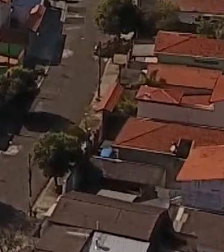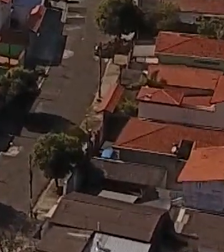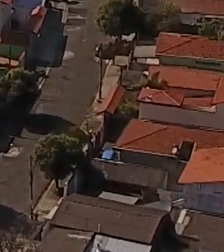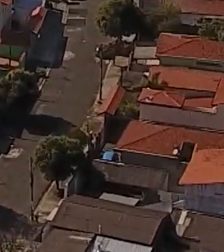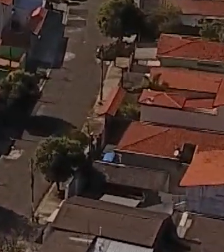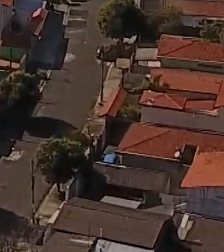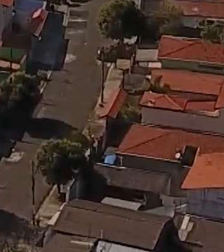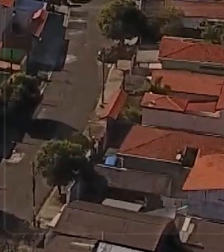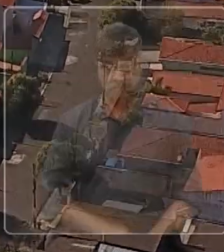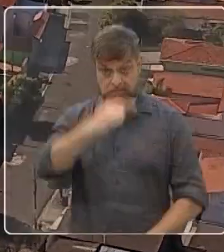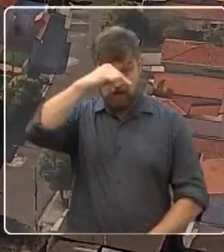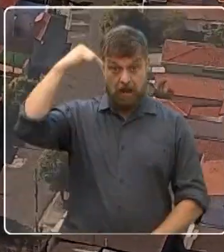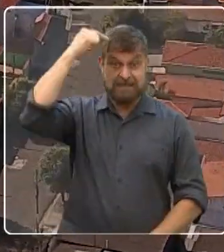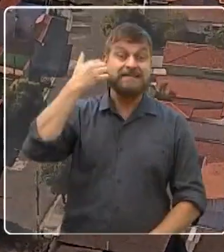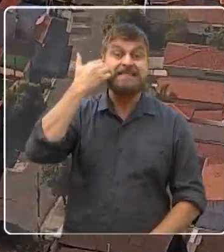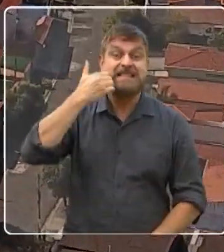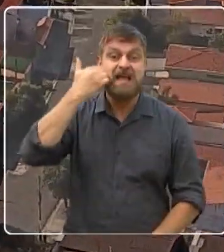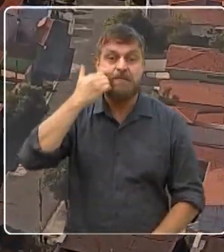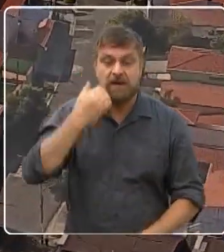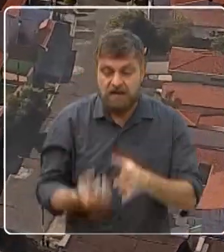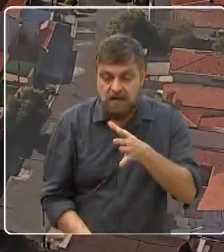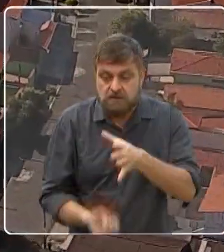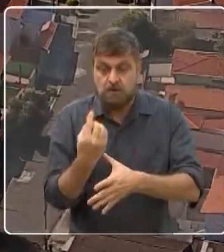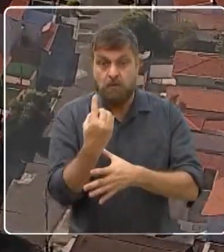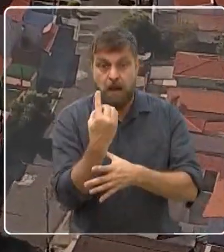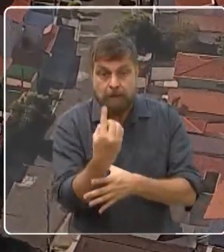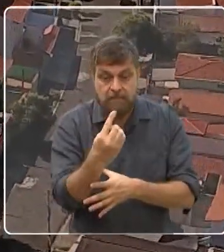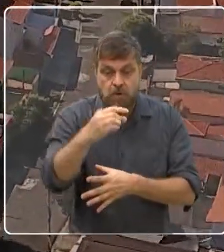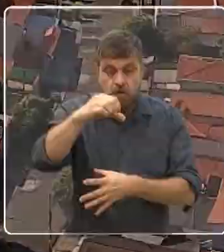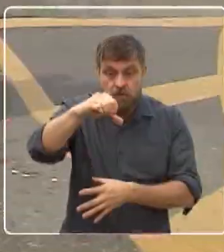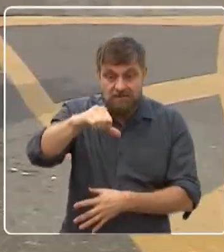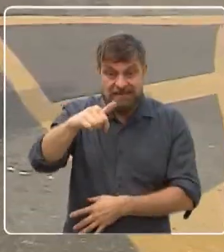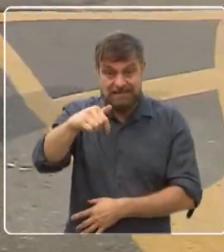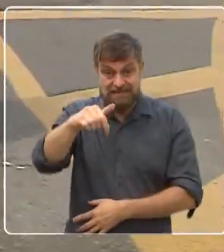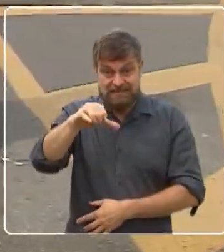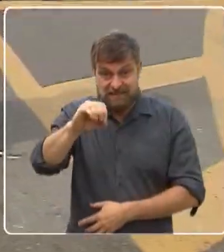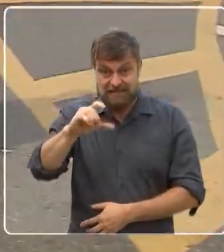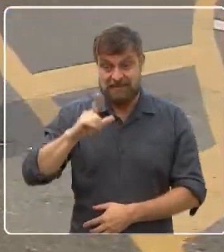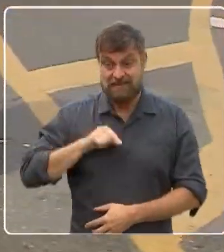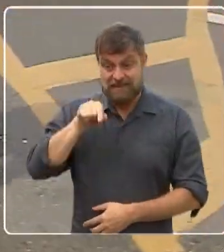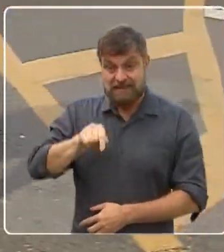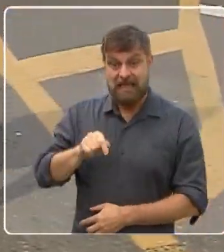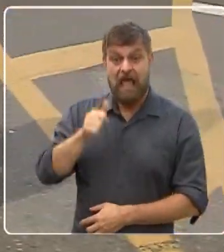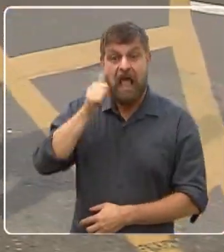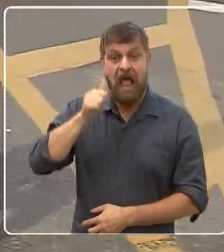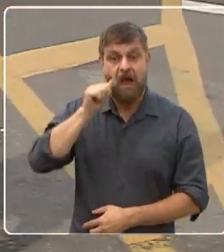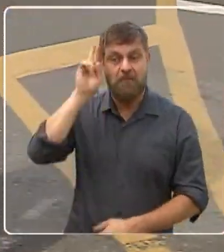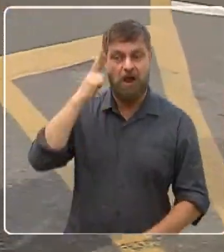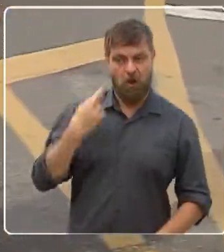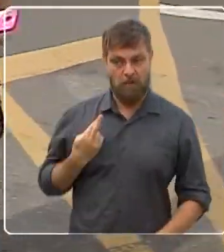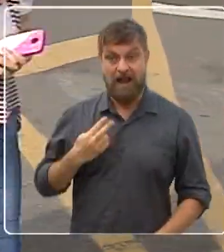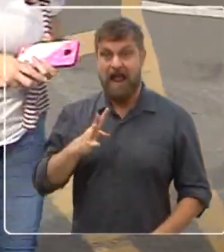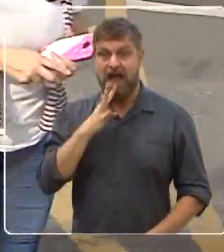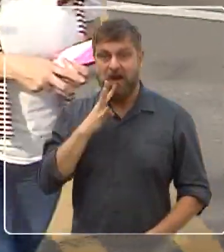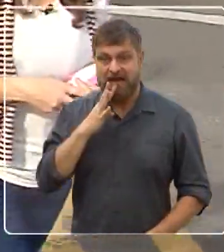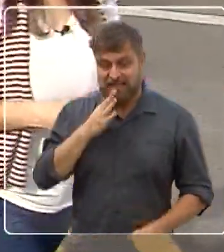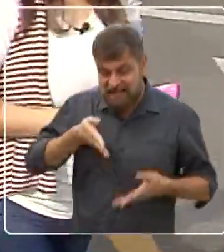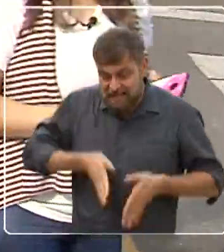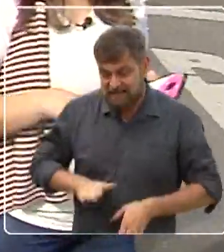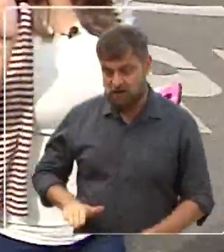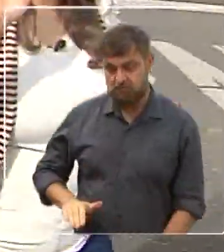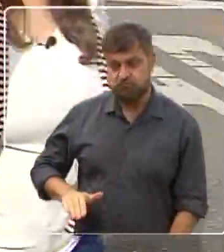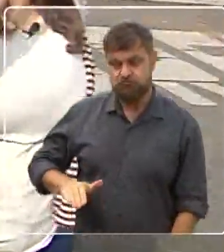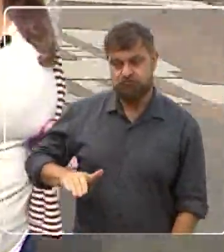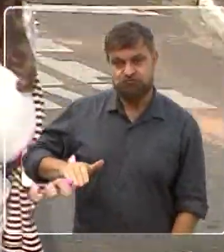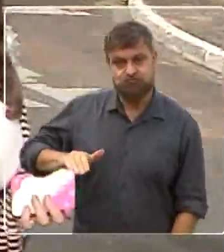O Parque Santa Bárbara surgiu no final da década de 1970. A Roberta conhece bem o bairro, afinal, mora por aqui desde